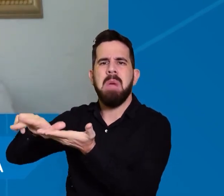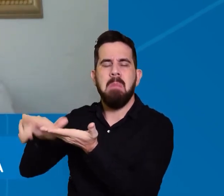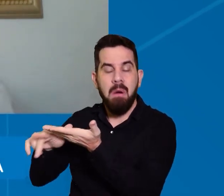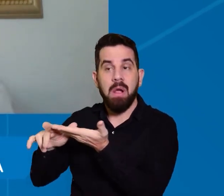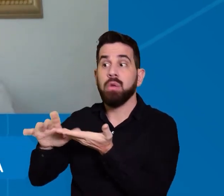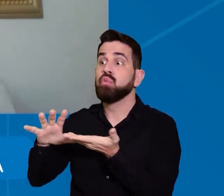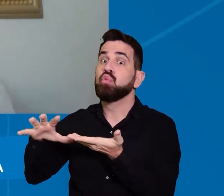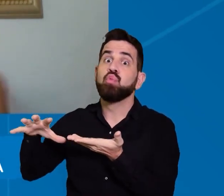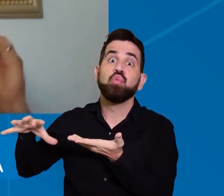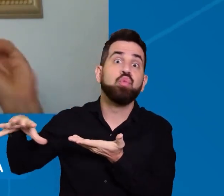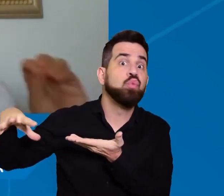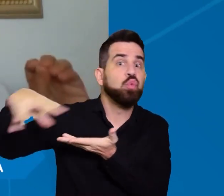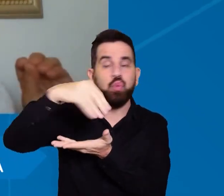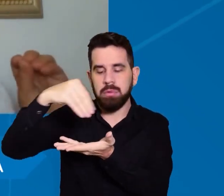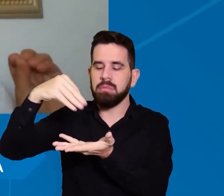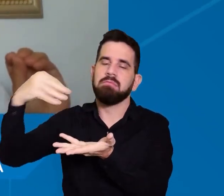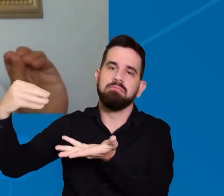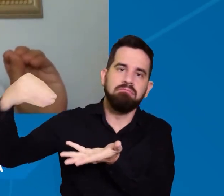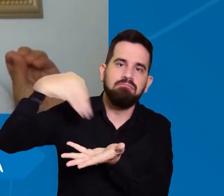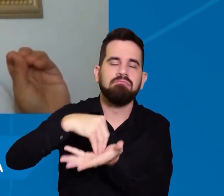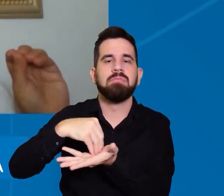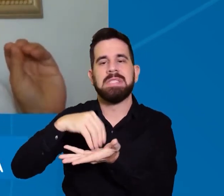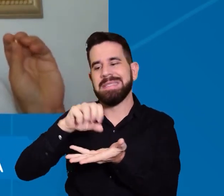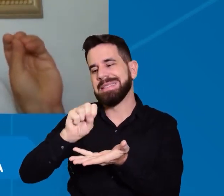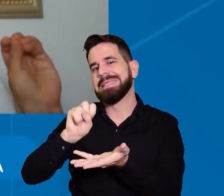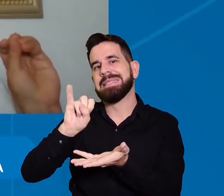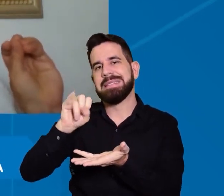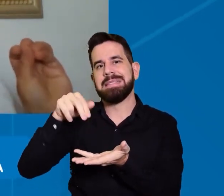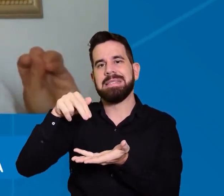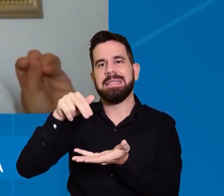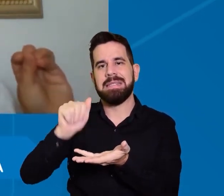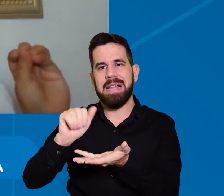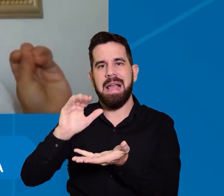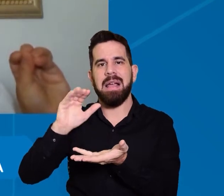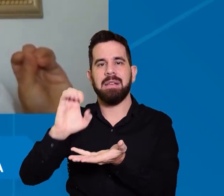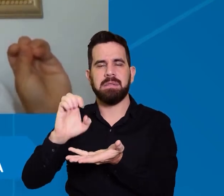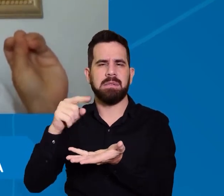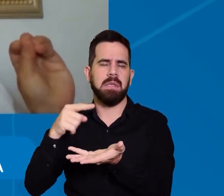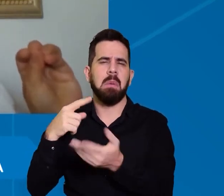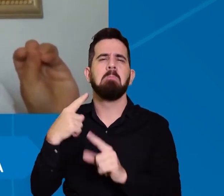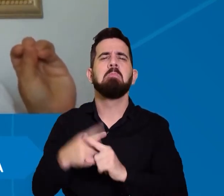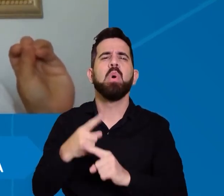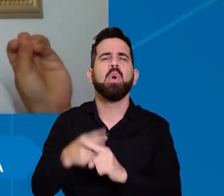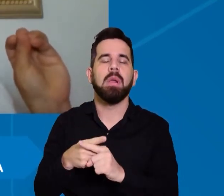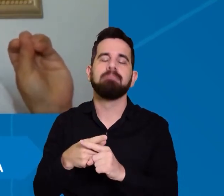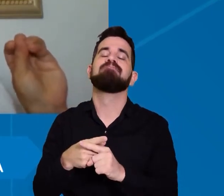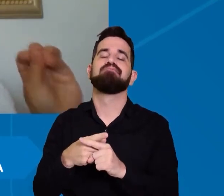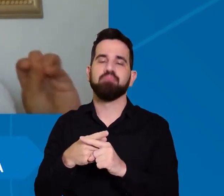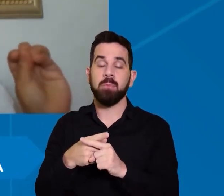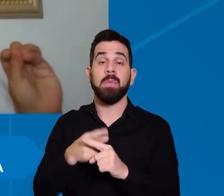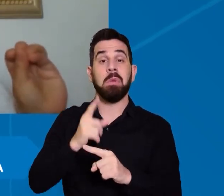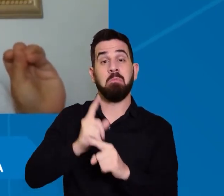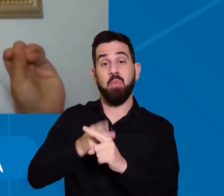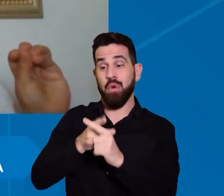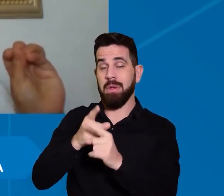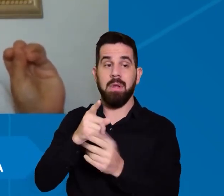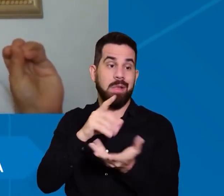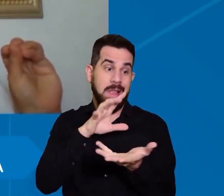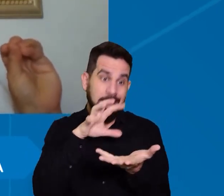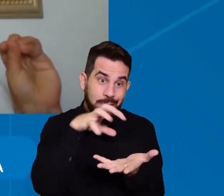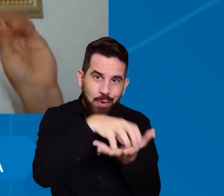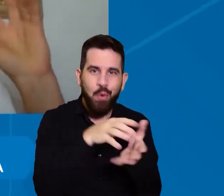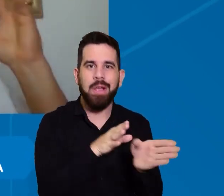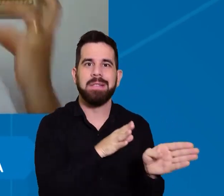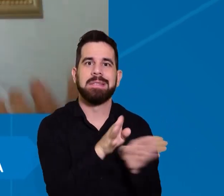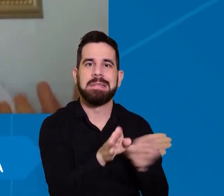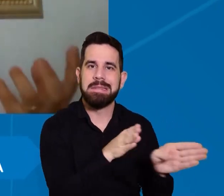da UFG têm uma representação no SINACE. Então, por que essa ideia? Porque não é só o Núcleo de Acessibilidade